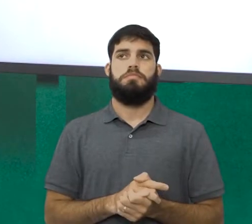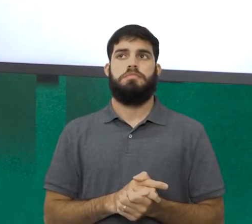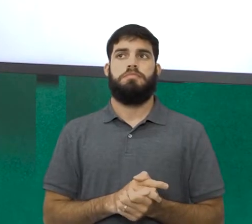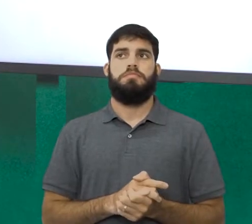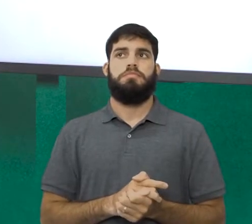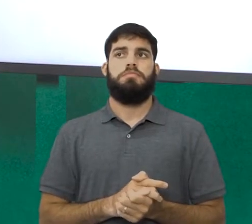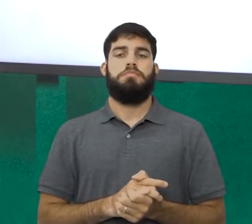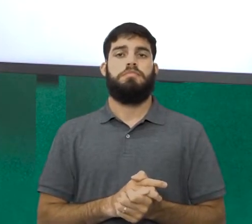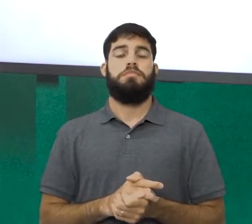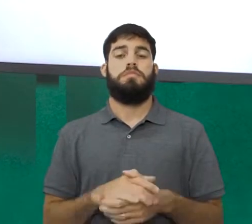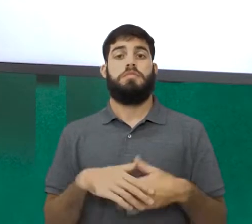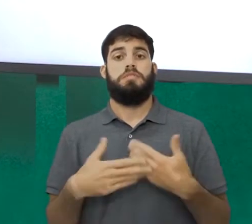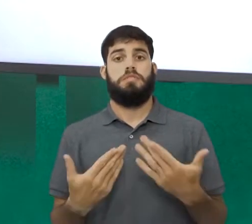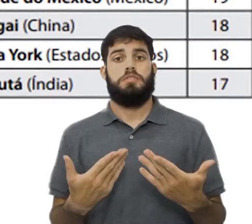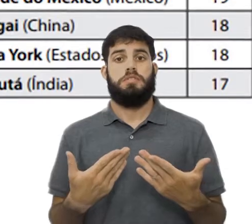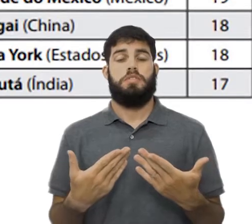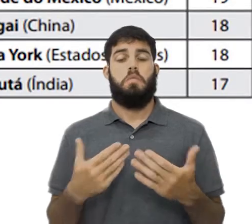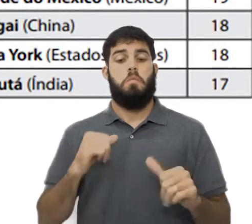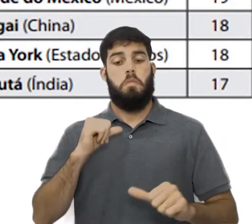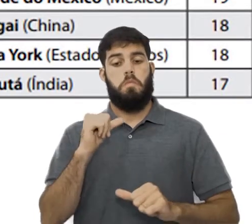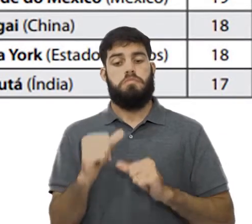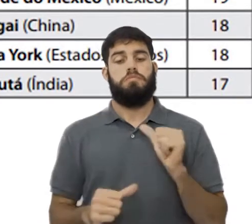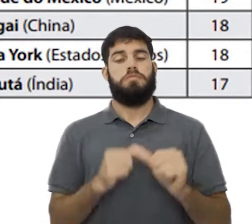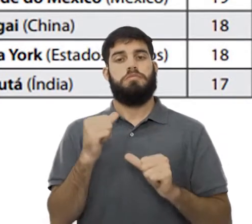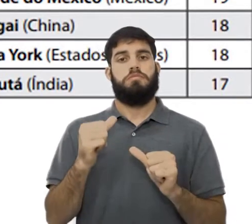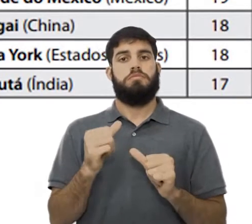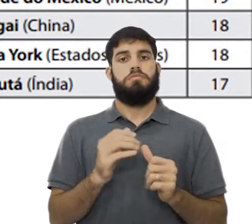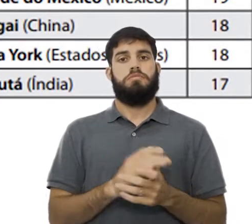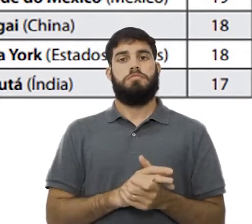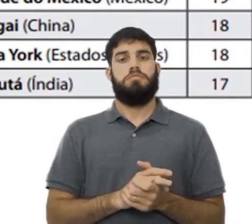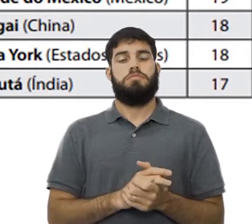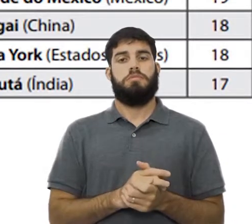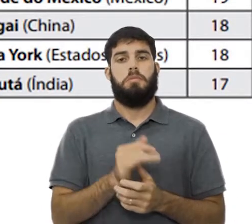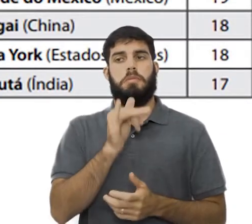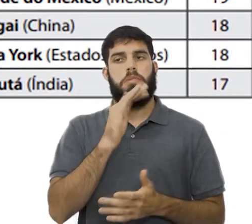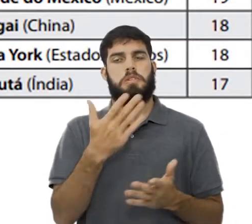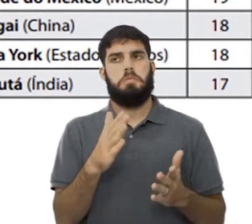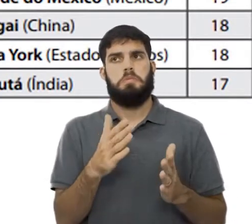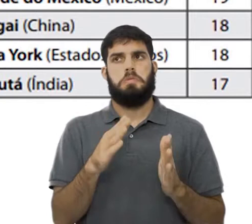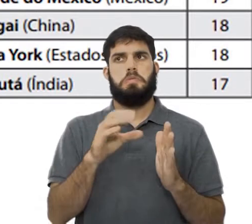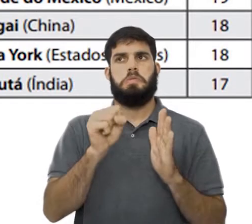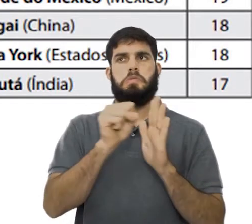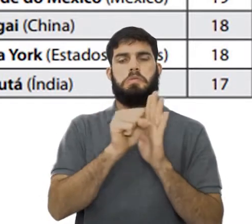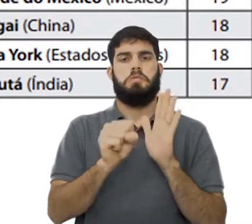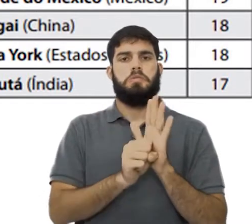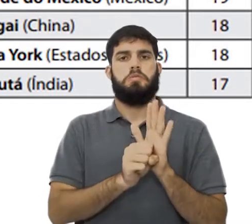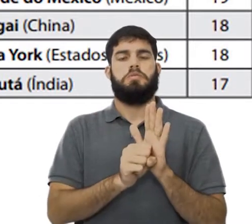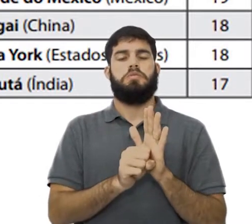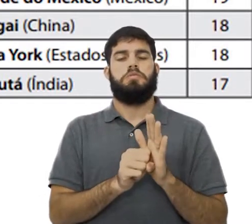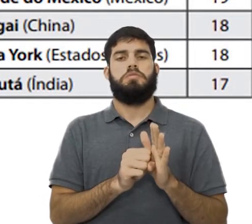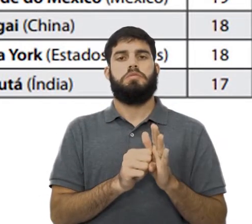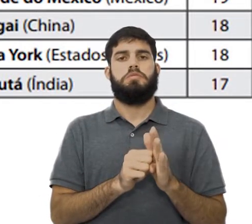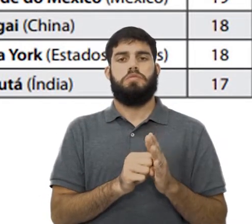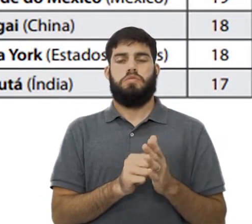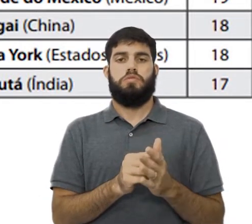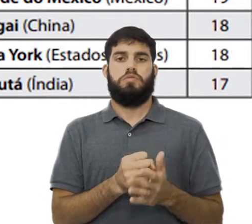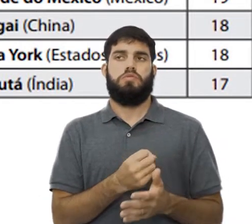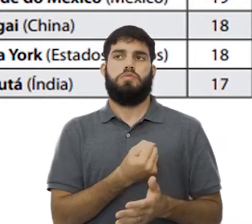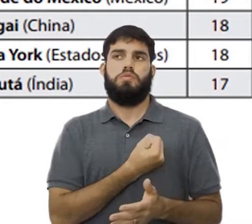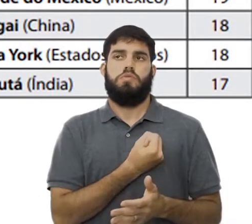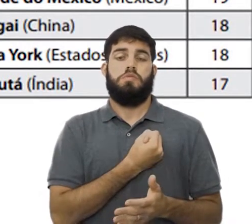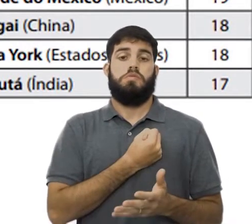e, portanto, mudou consideravelmente em um século a configuração urbana mundial